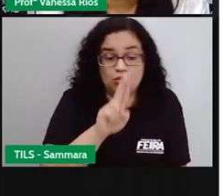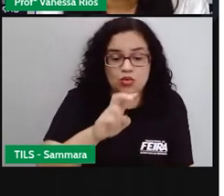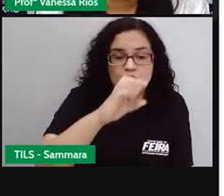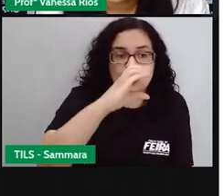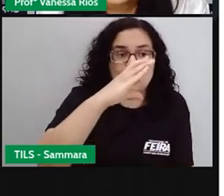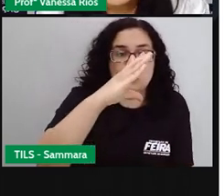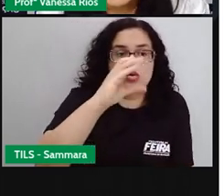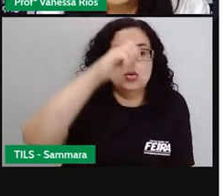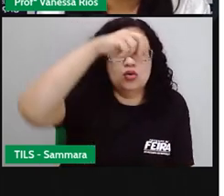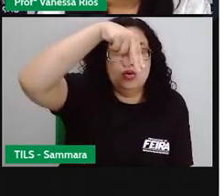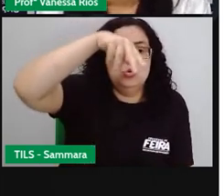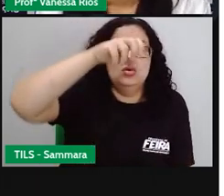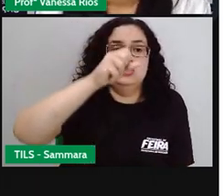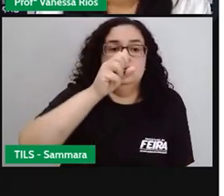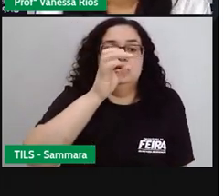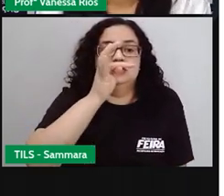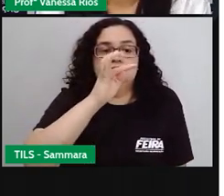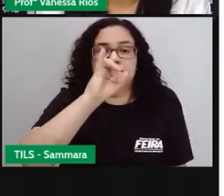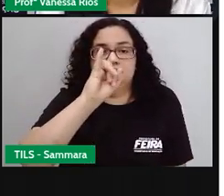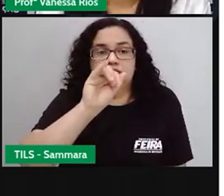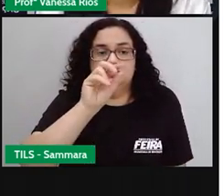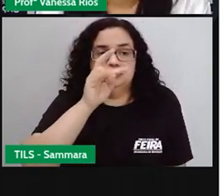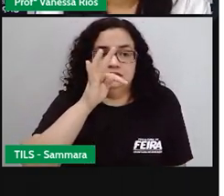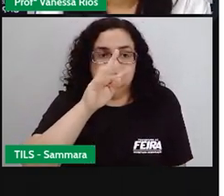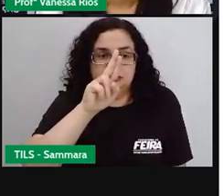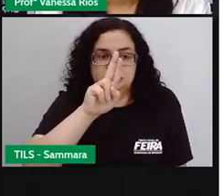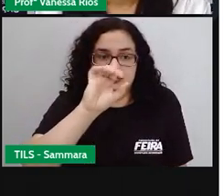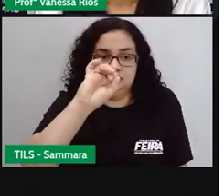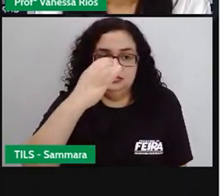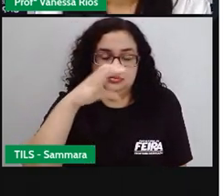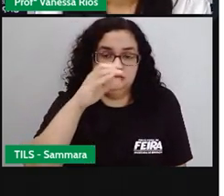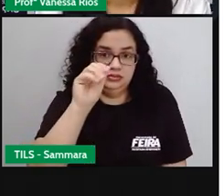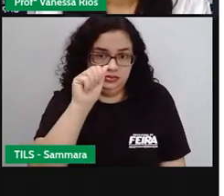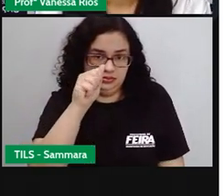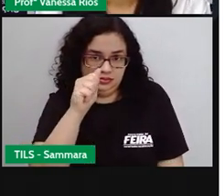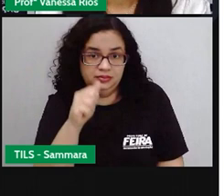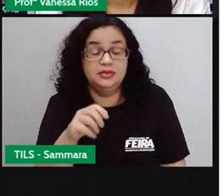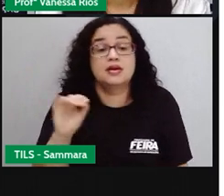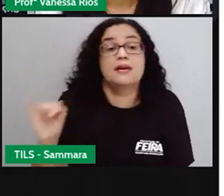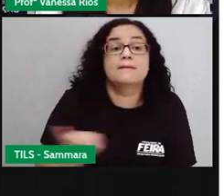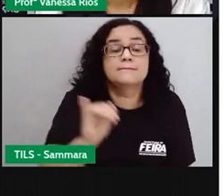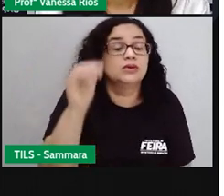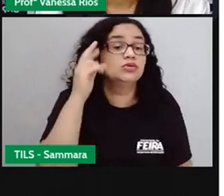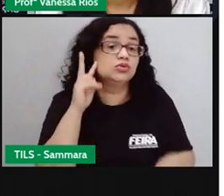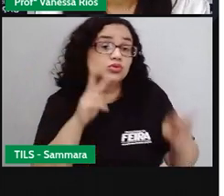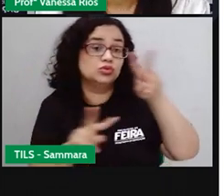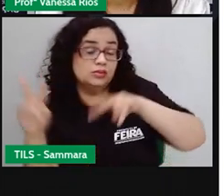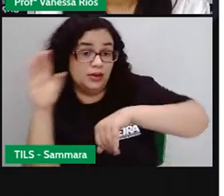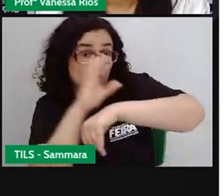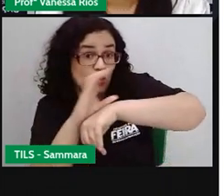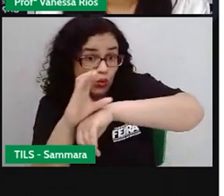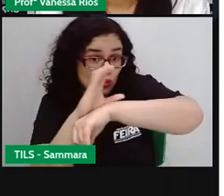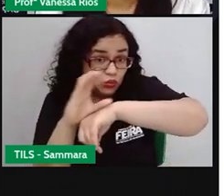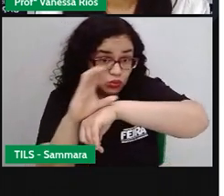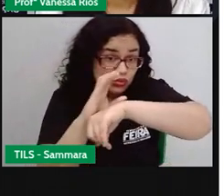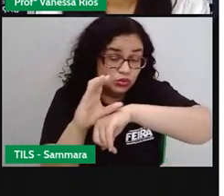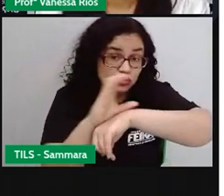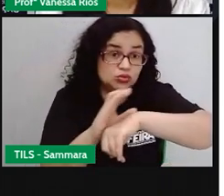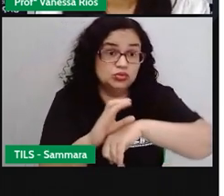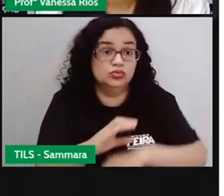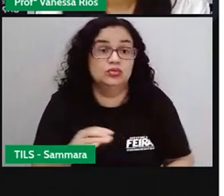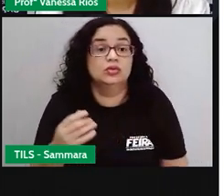Constituição. E aí, já que a Pro está falando, é importante a gente observar que a Constituição é